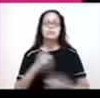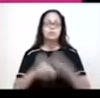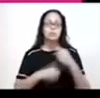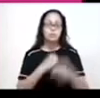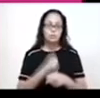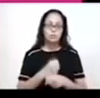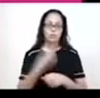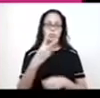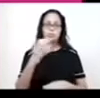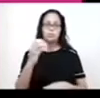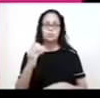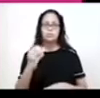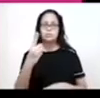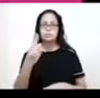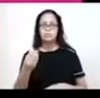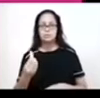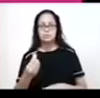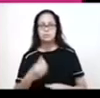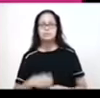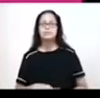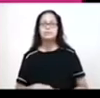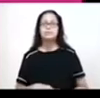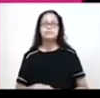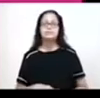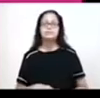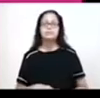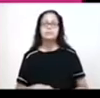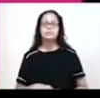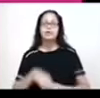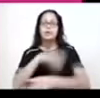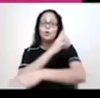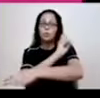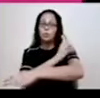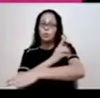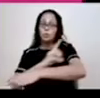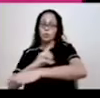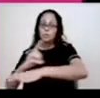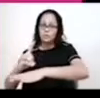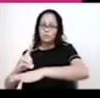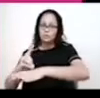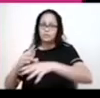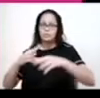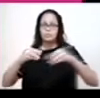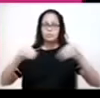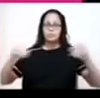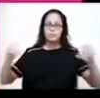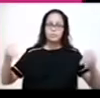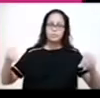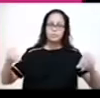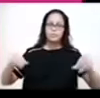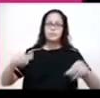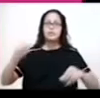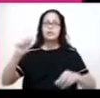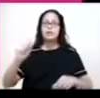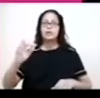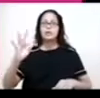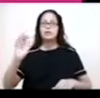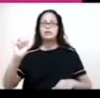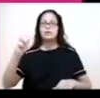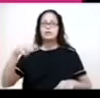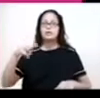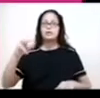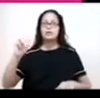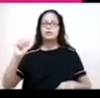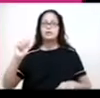2016. O deserto do Atacama, no Chile. Então nós temos aqui uma região desértica. O deserto do Atacama, na